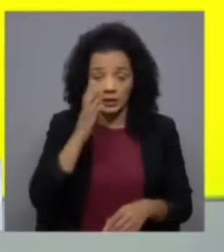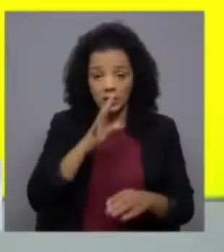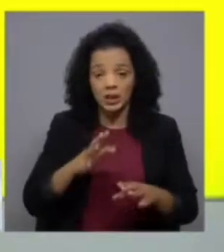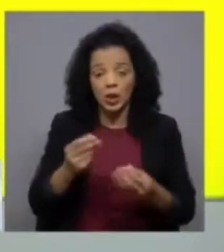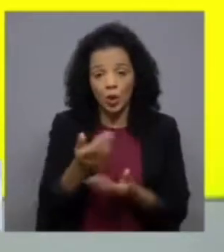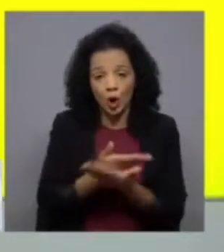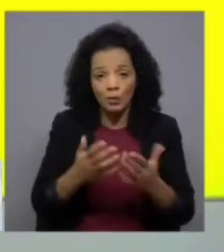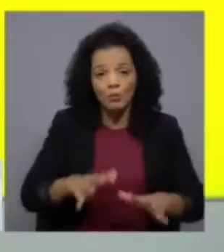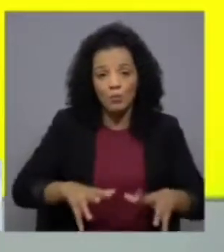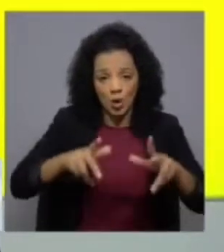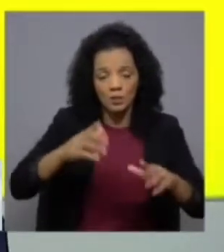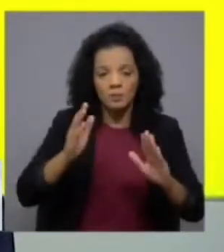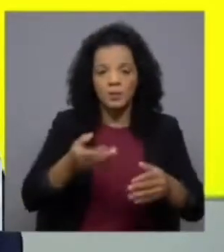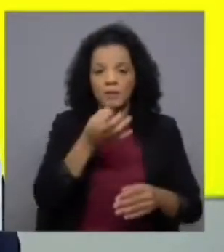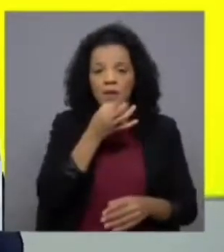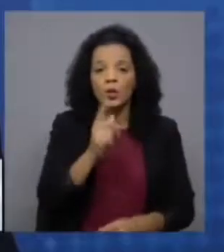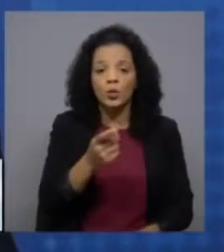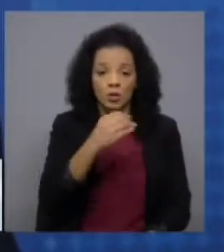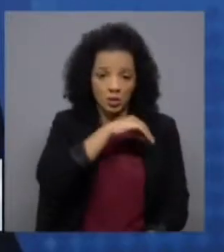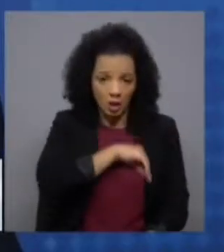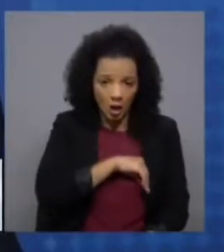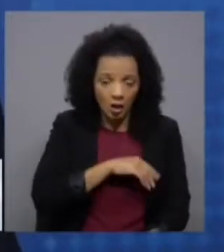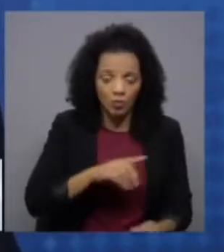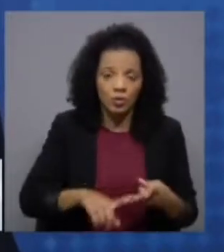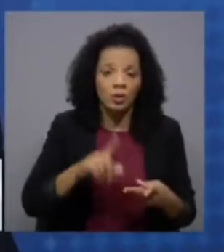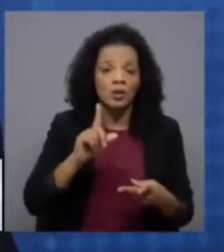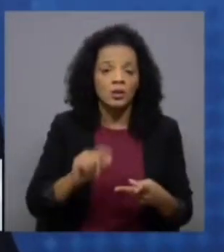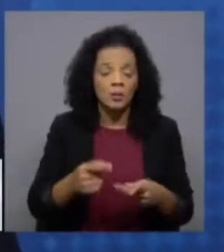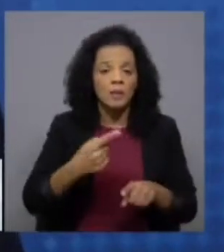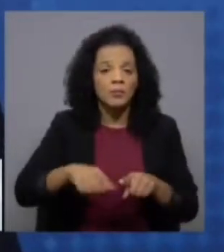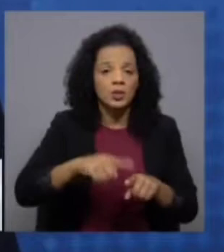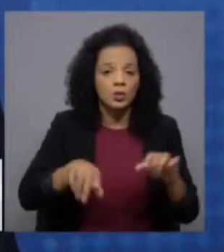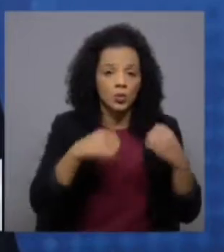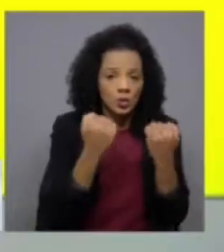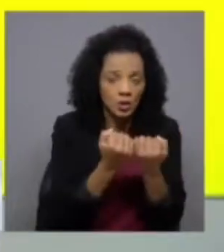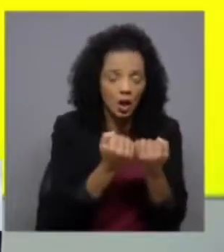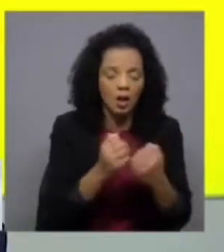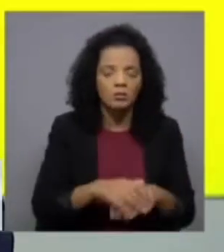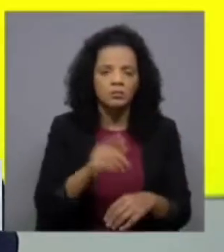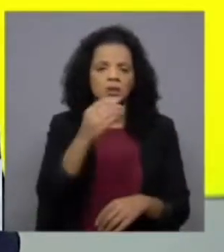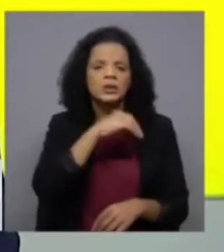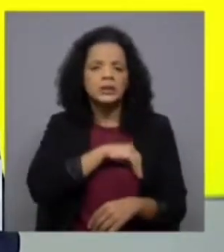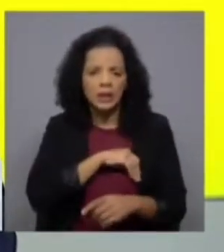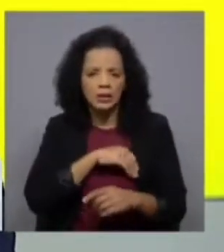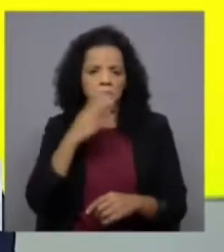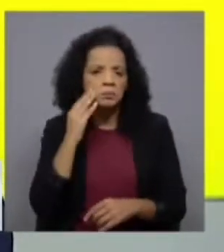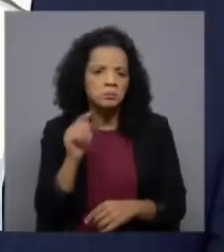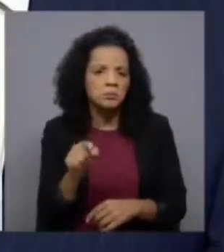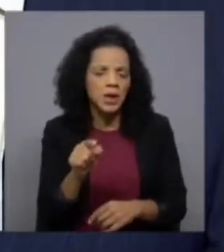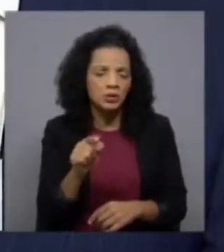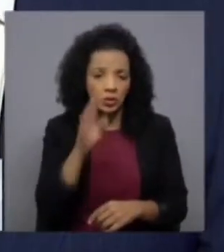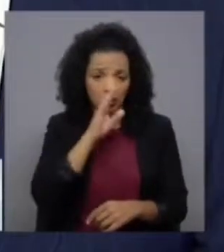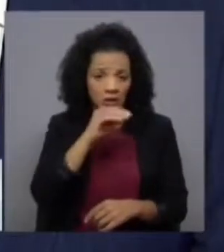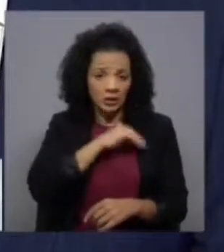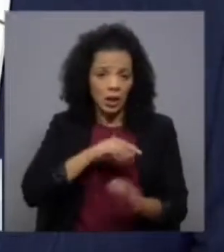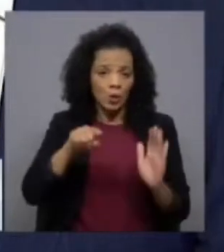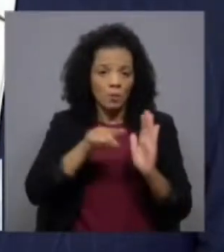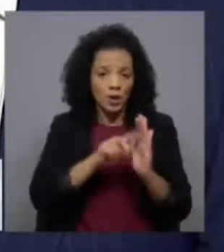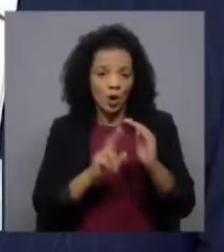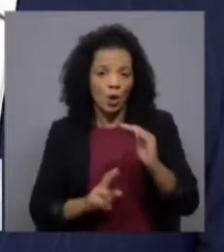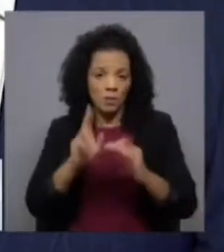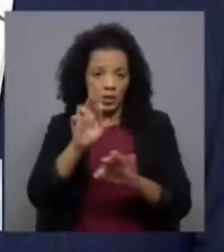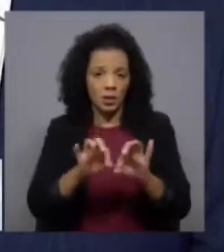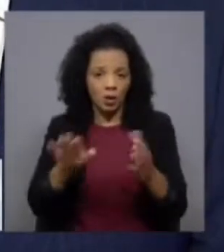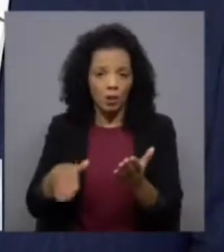economia temos que falar de salários, temos que falar também de prestações sociais. Quanto aos salários, acha que aumentar o salário mínimo, como